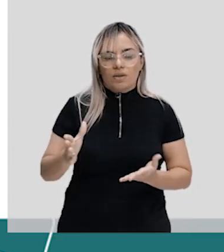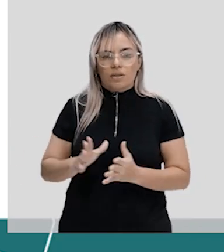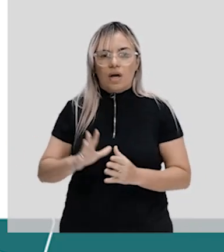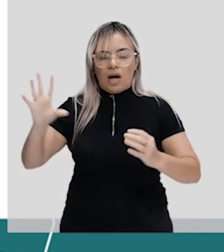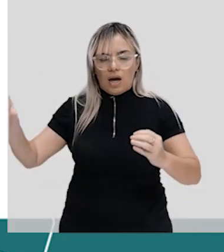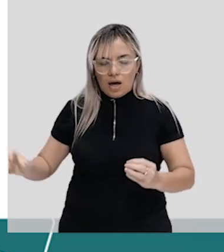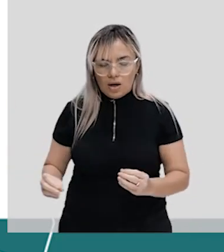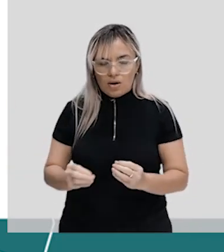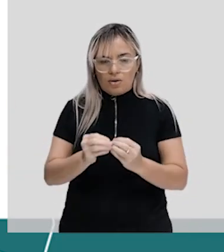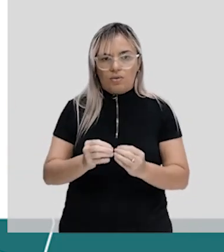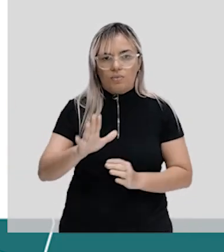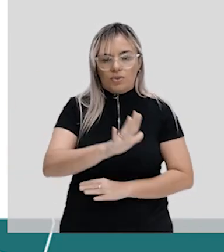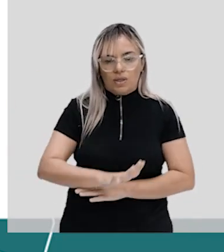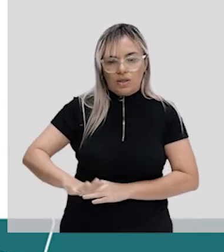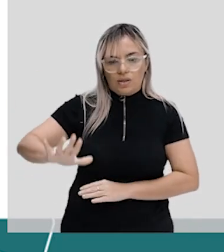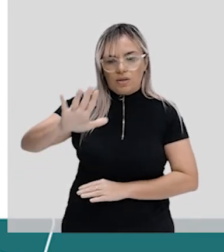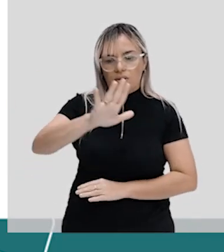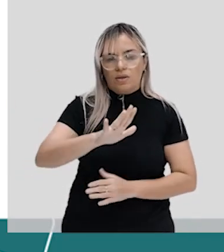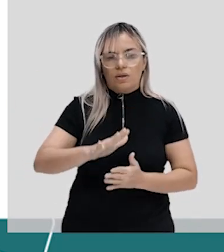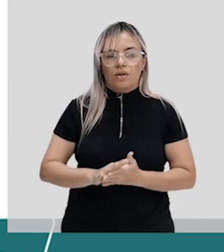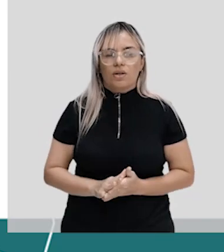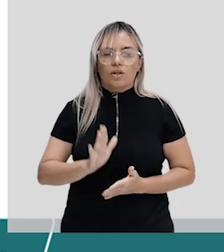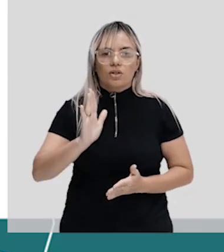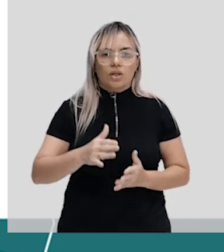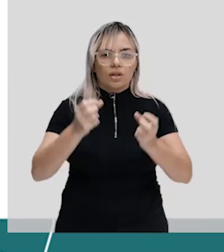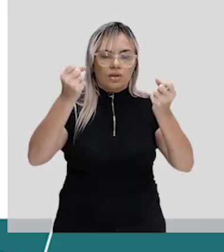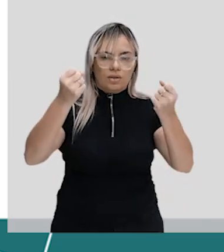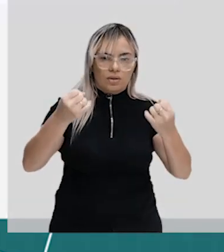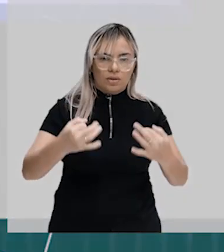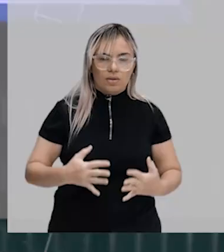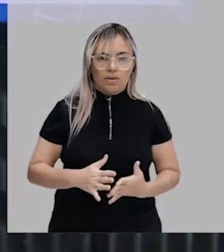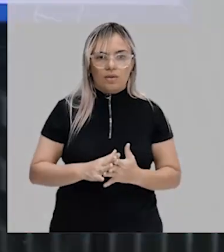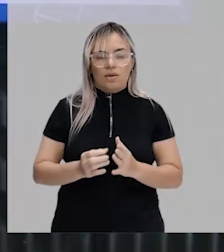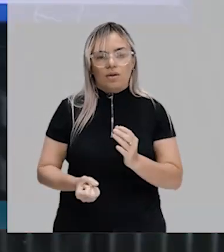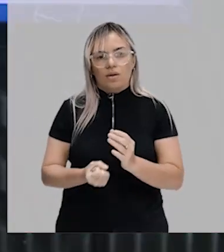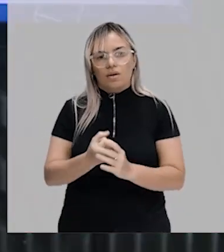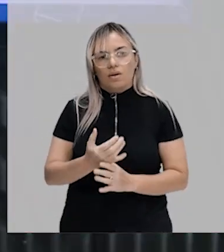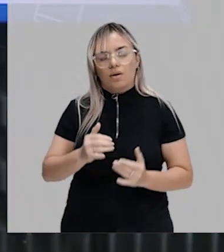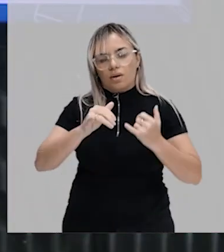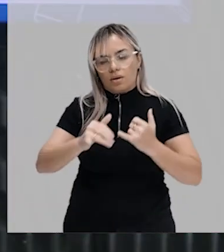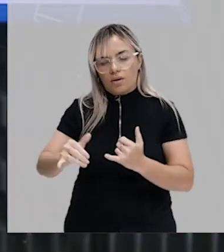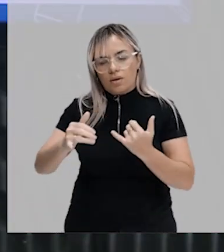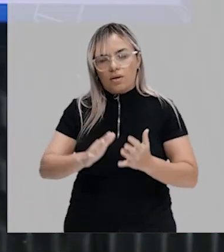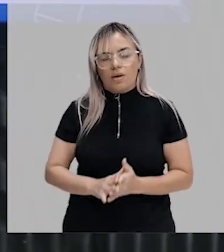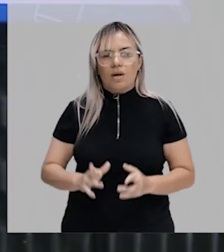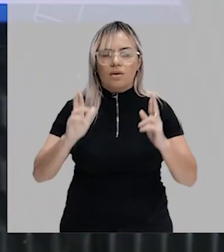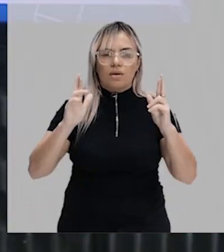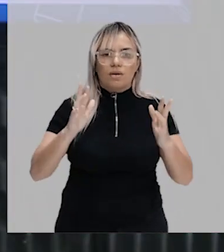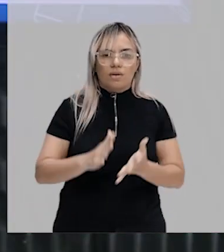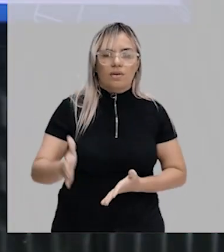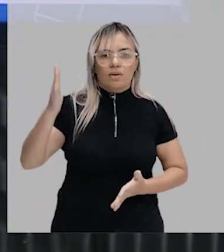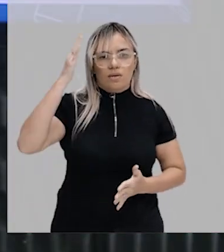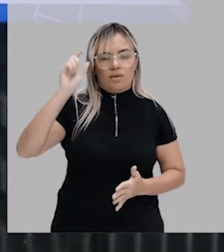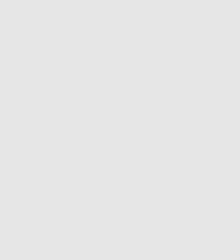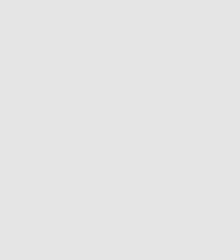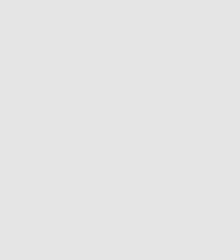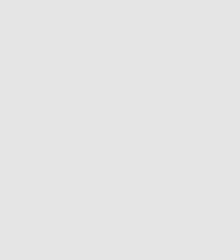Pessoal, a gente falou sobre a evolução dos processos energéticos. Espero que vocês tenham entendido e aguardo vocês na próxima aula.